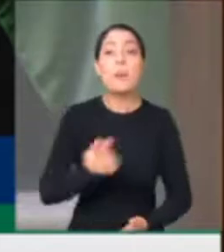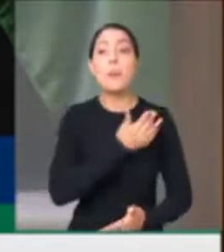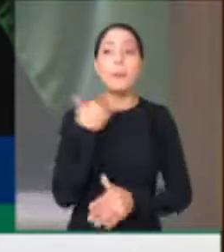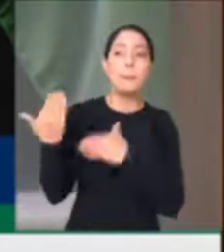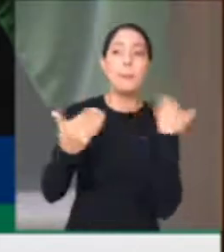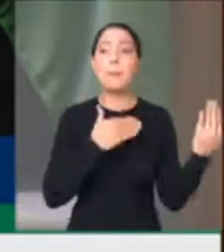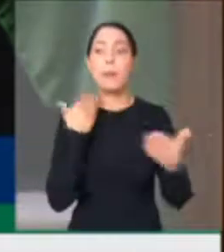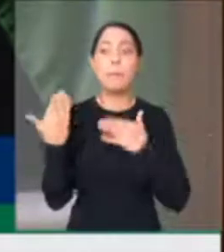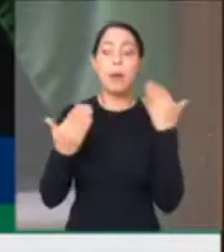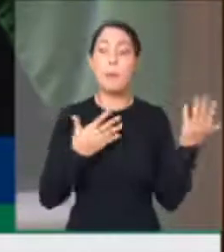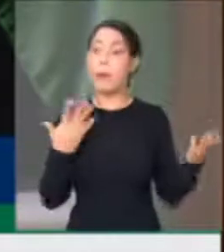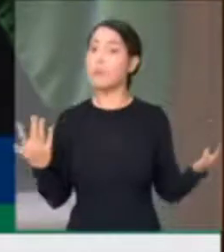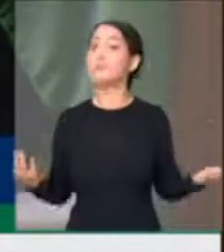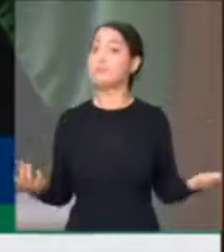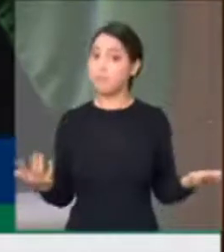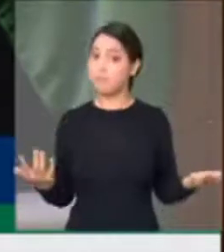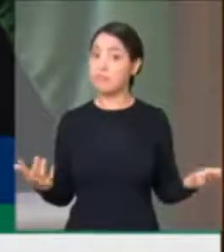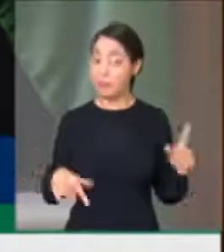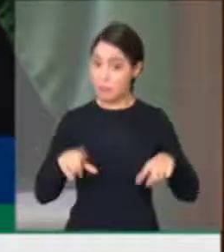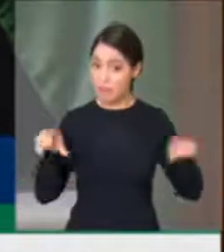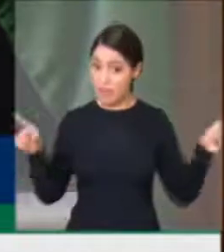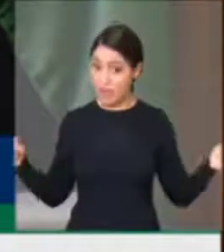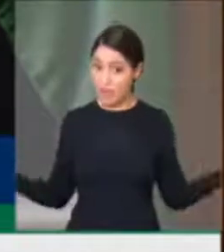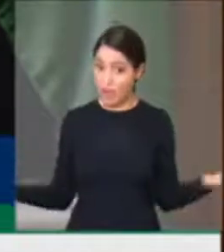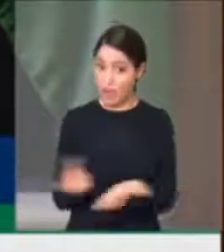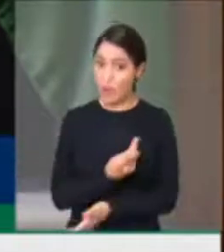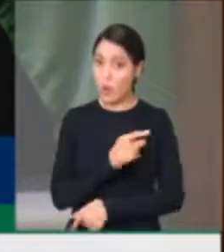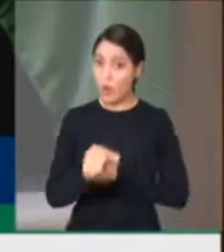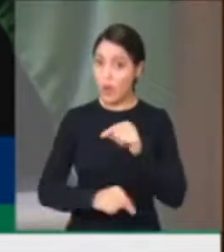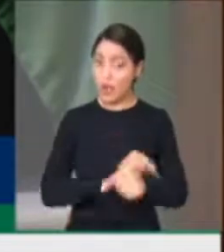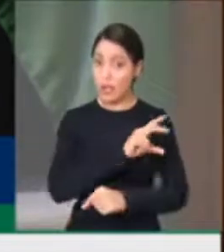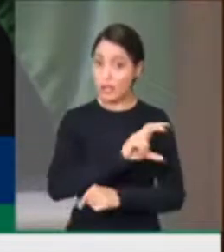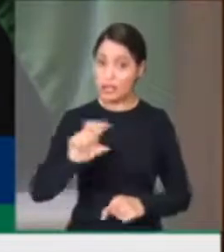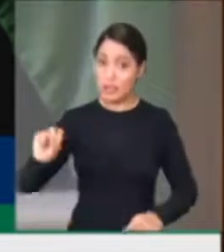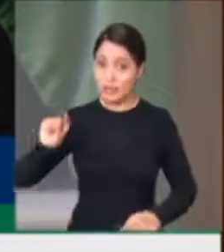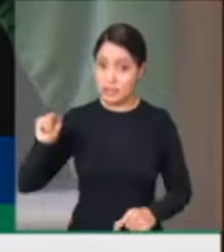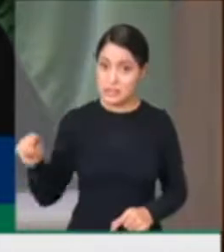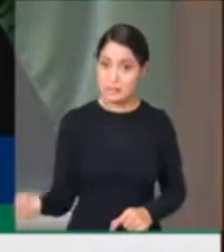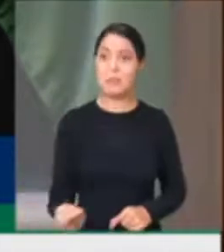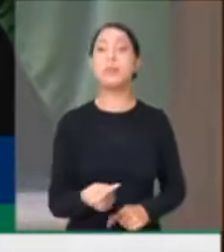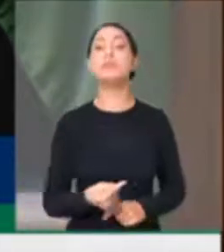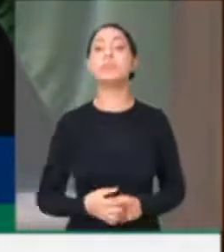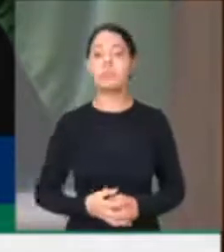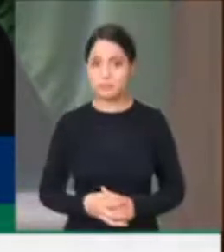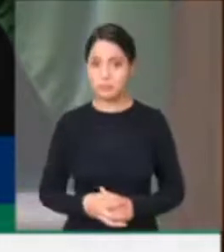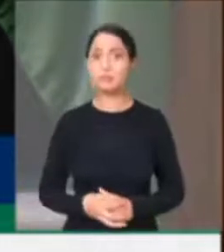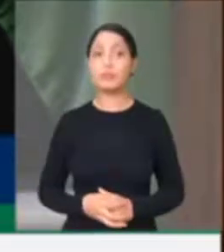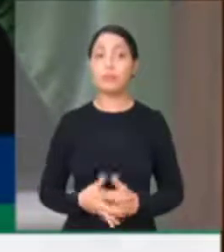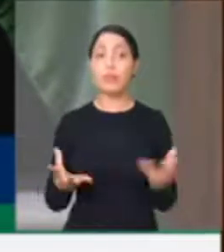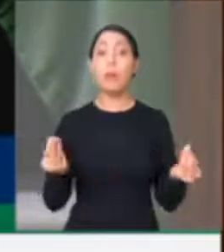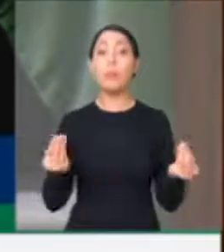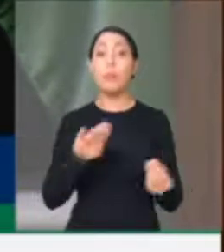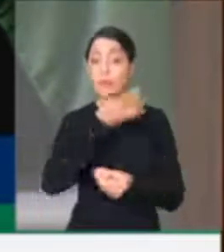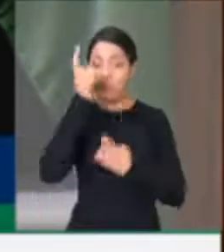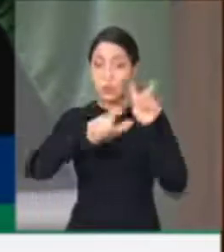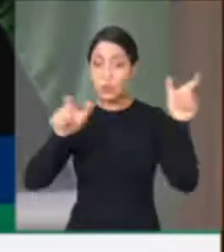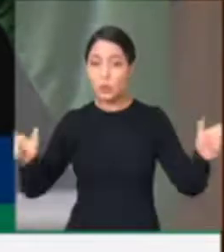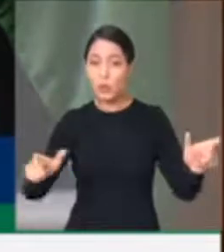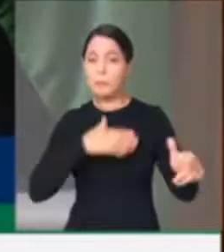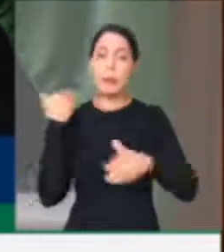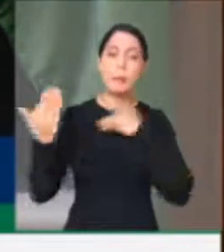500 mil, porque muitas pessoas morrem por insuficiência respiratória ou pneumonia,